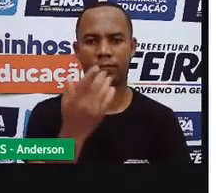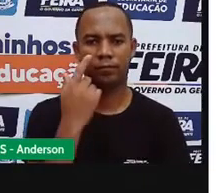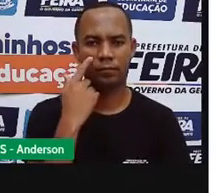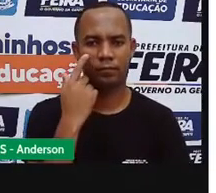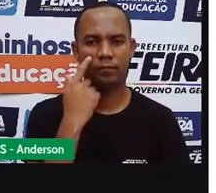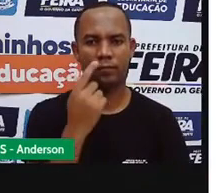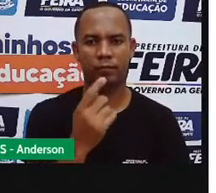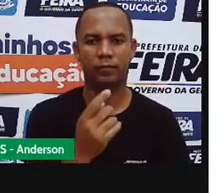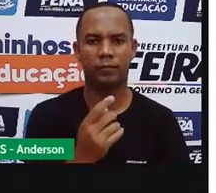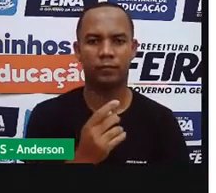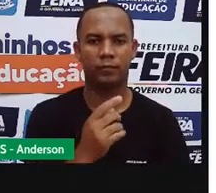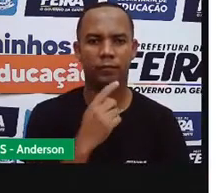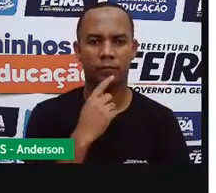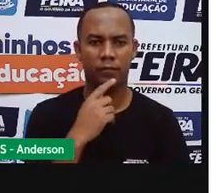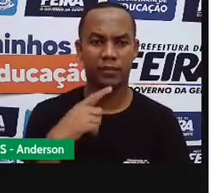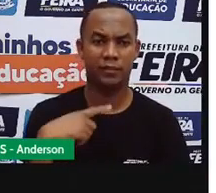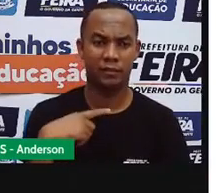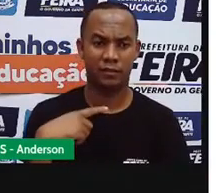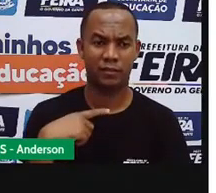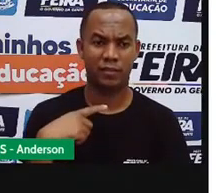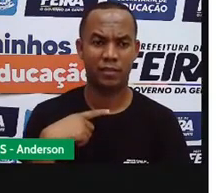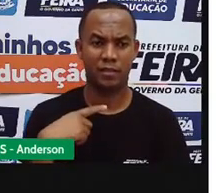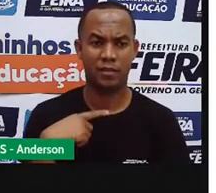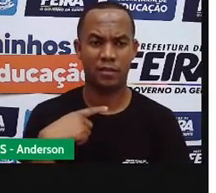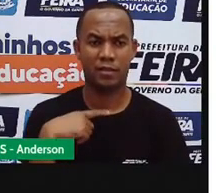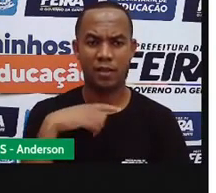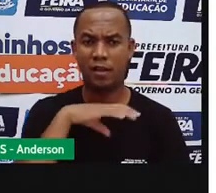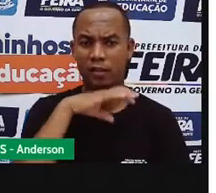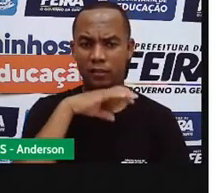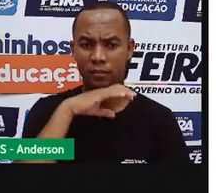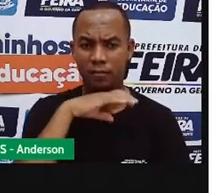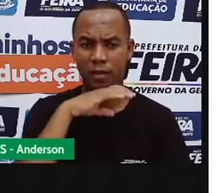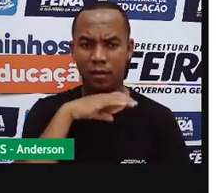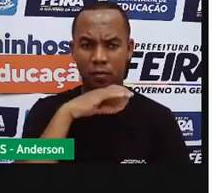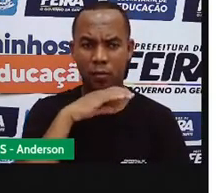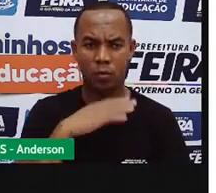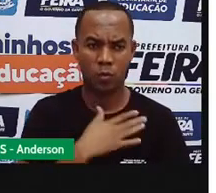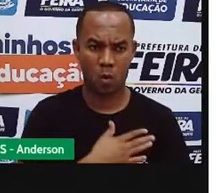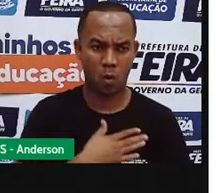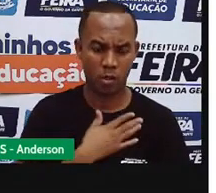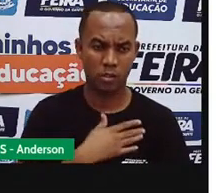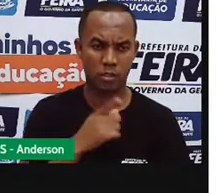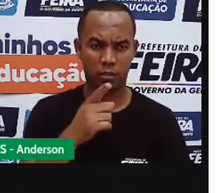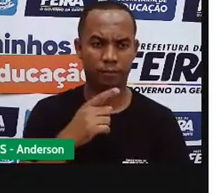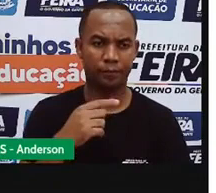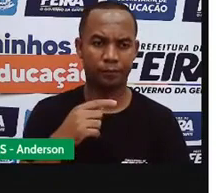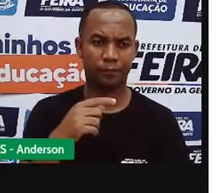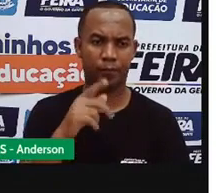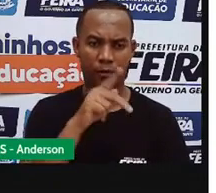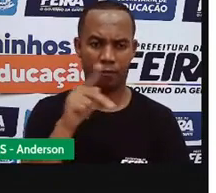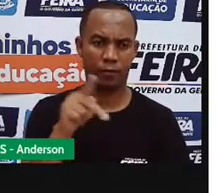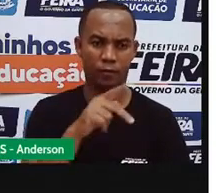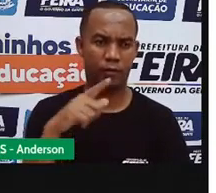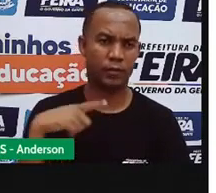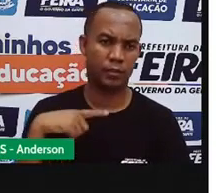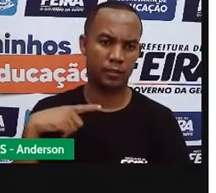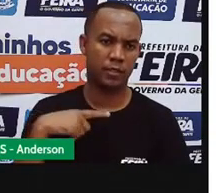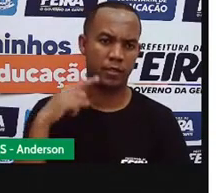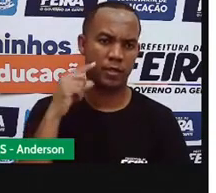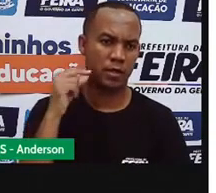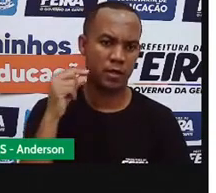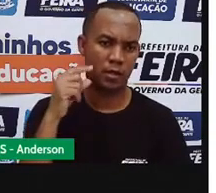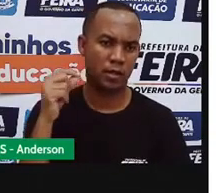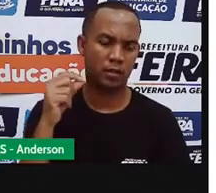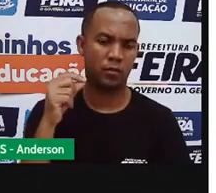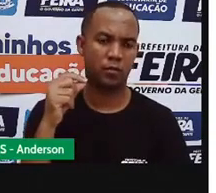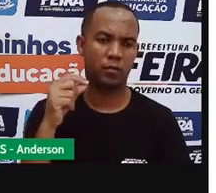você tem bichinho de estimação em casa? A prova vocês sabem, né? A prova tem gato e tem cachorro. Quem